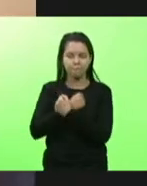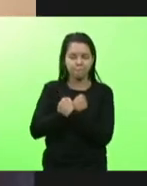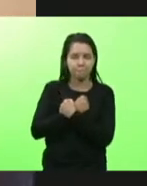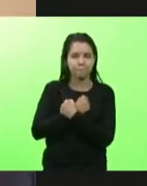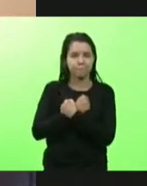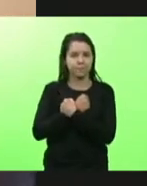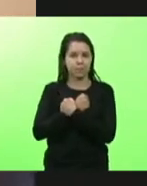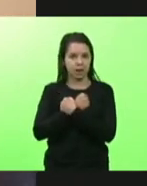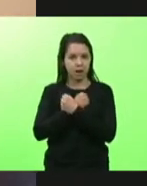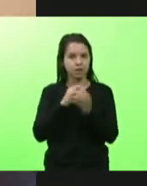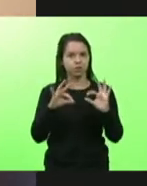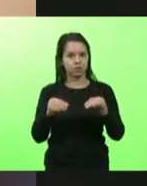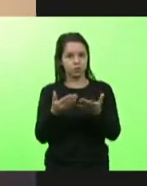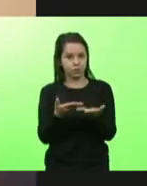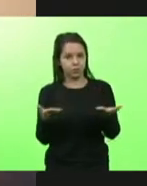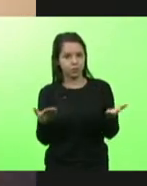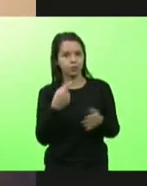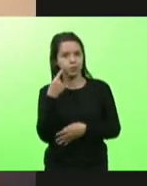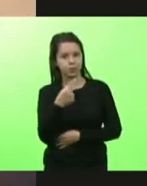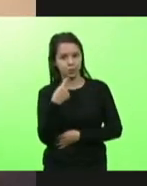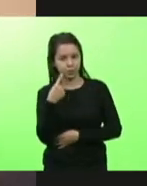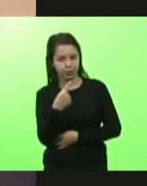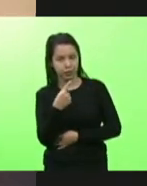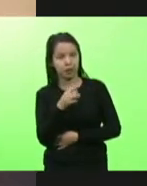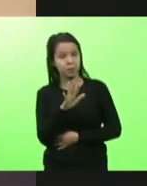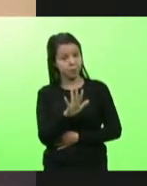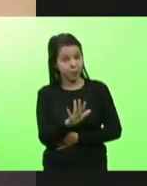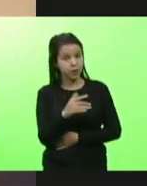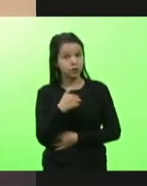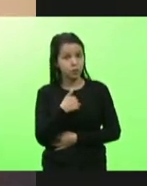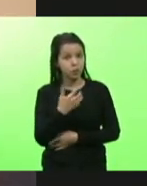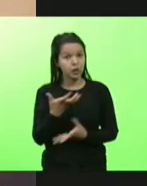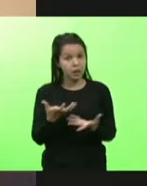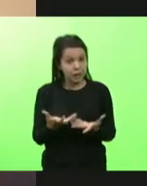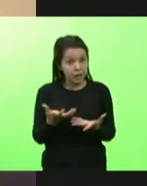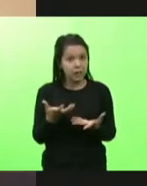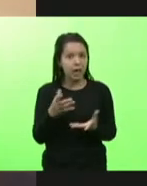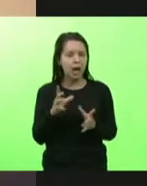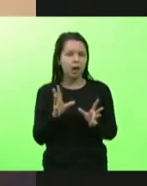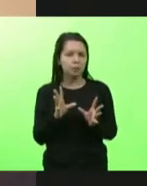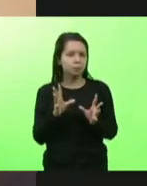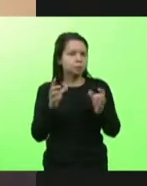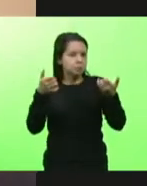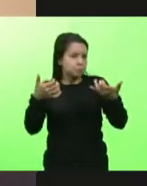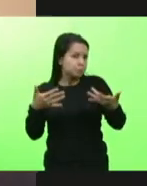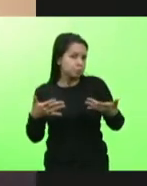todos os deputados. Mas eu queria fazer uma manifestação hoje aqui